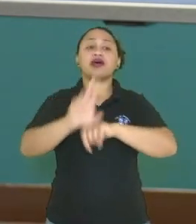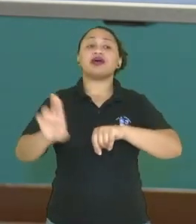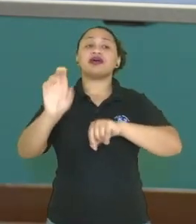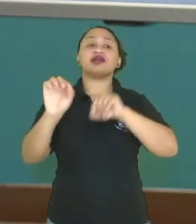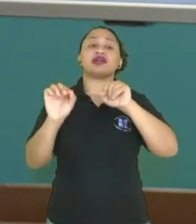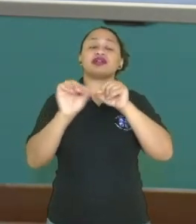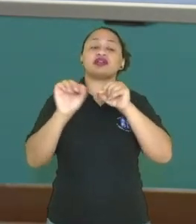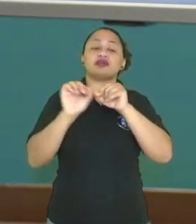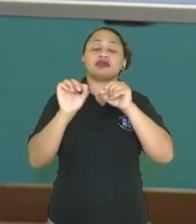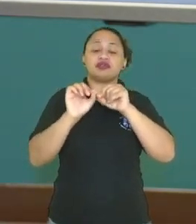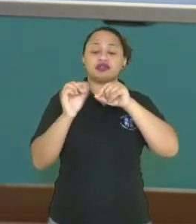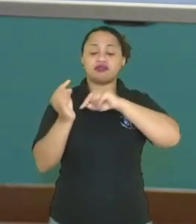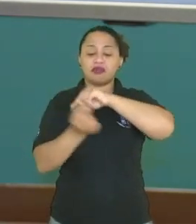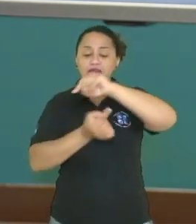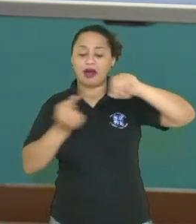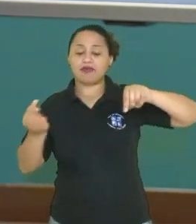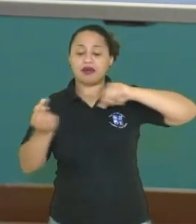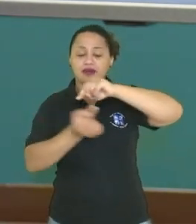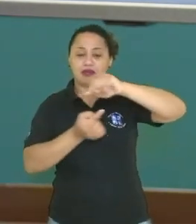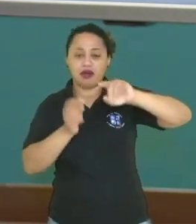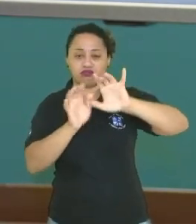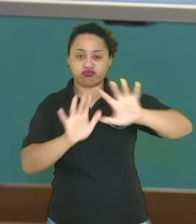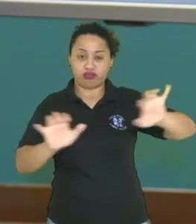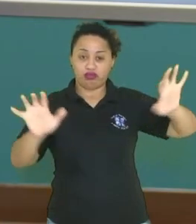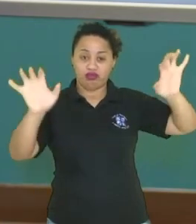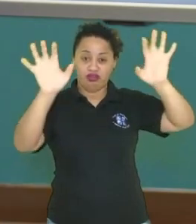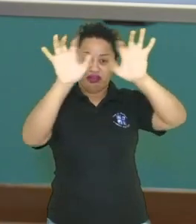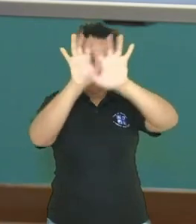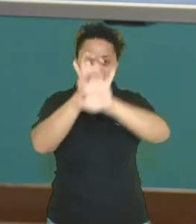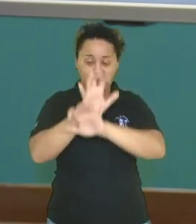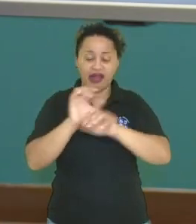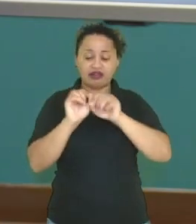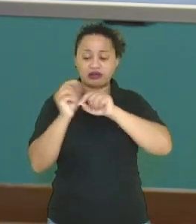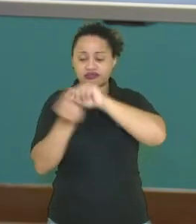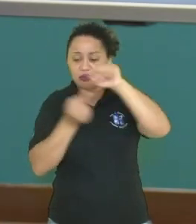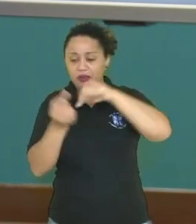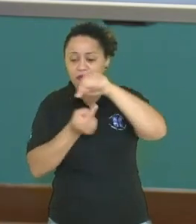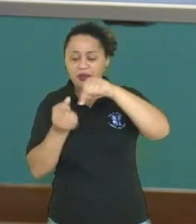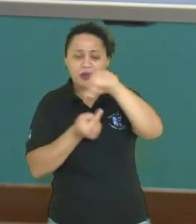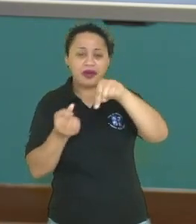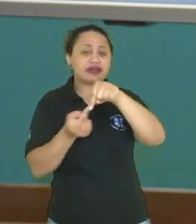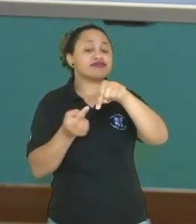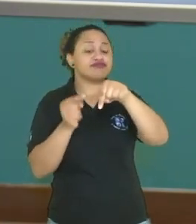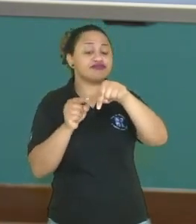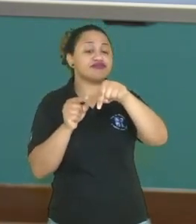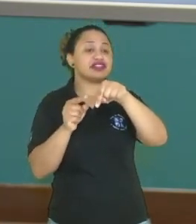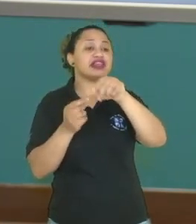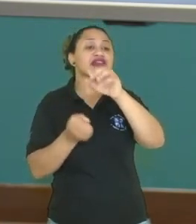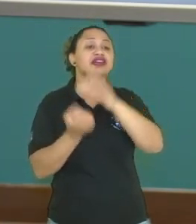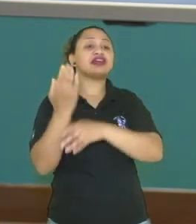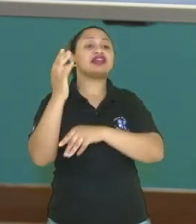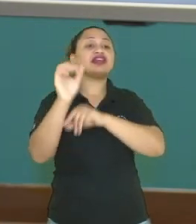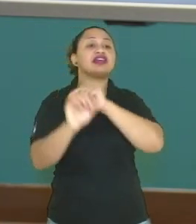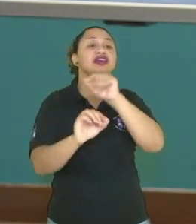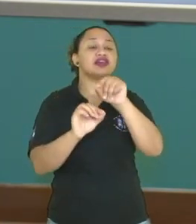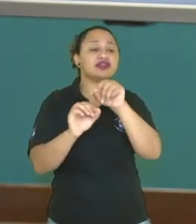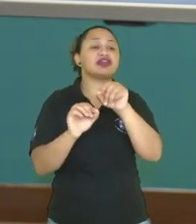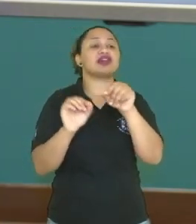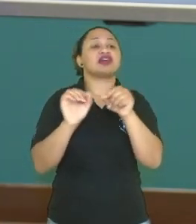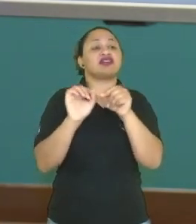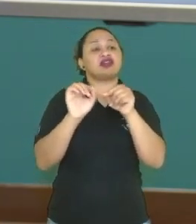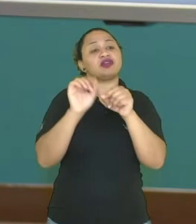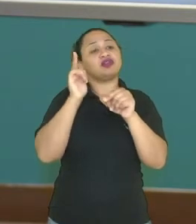Para gerar as turbinas. Para gerar, né? Girar as turbinas. E as turbinas vão fazer o quê? Vão,